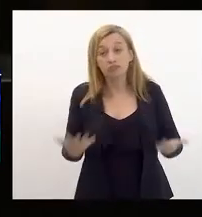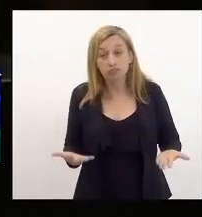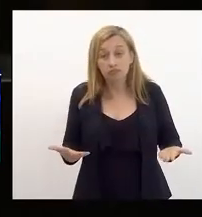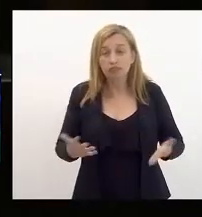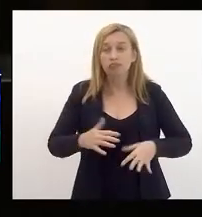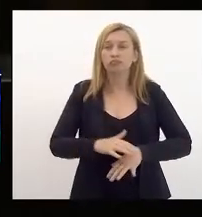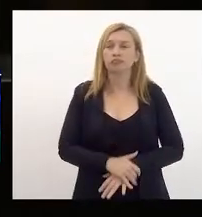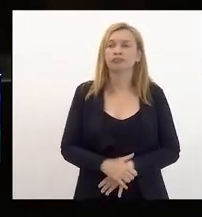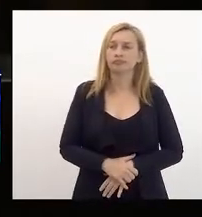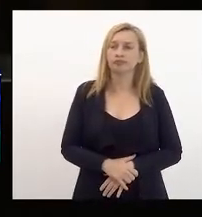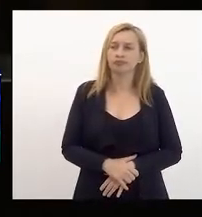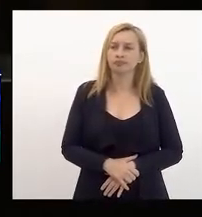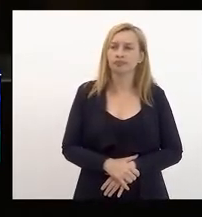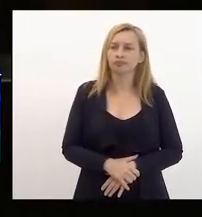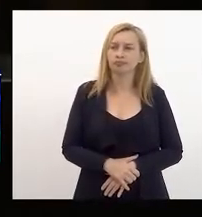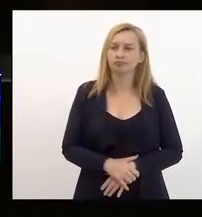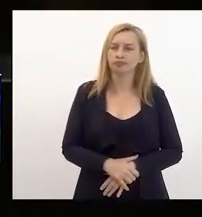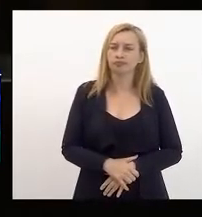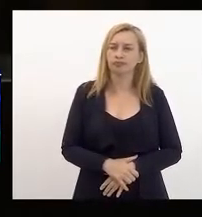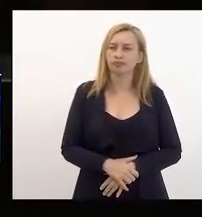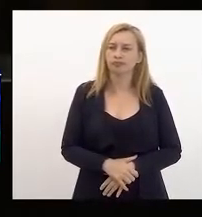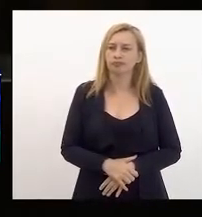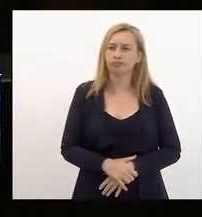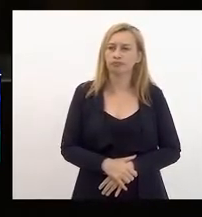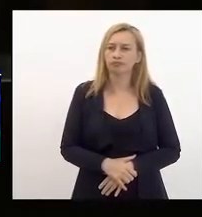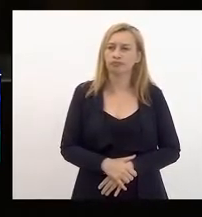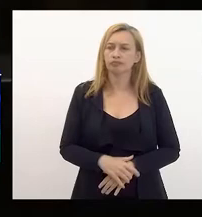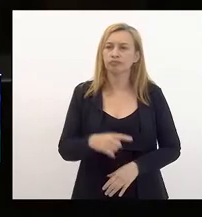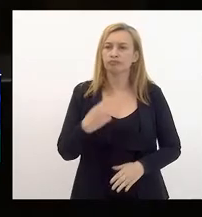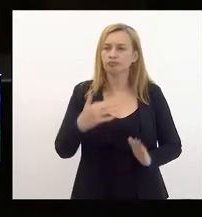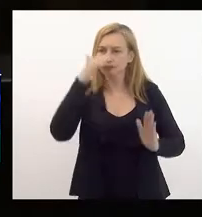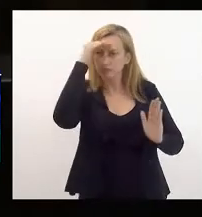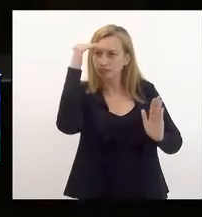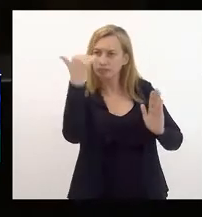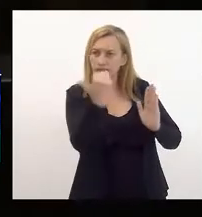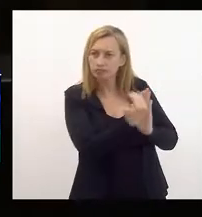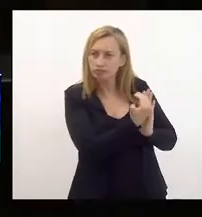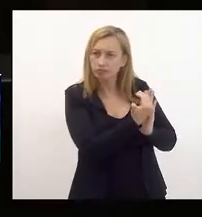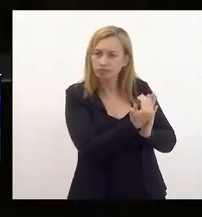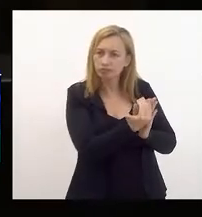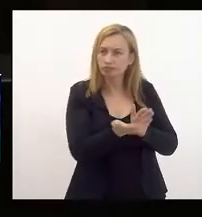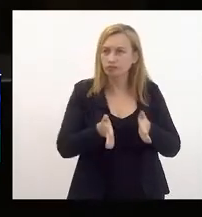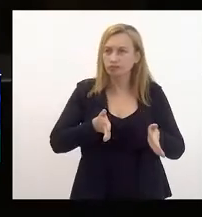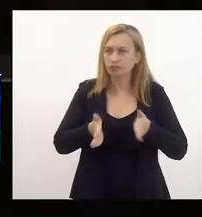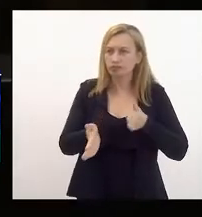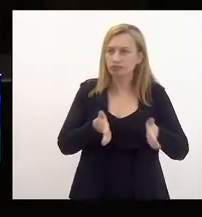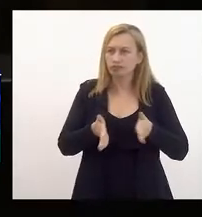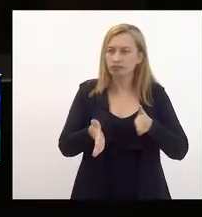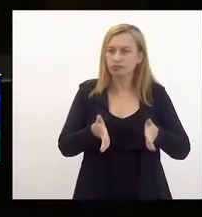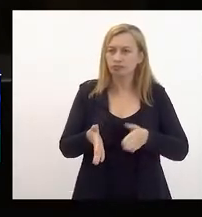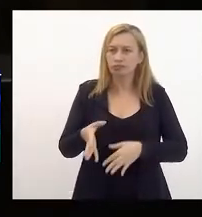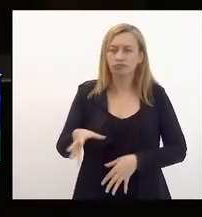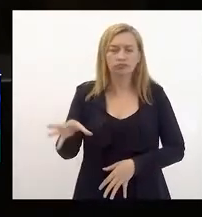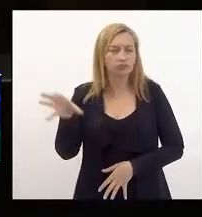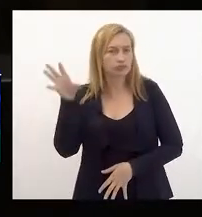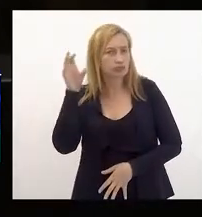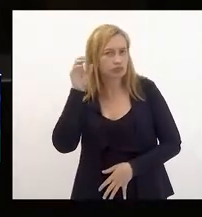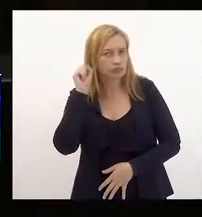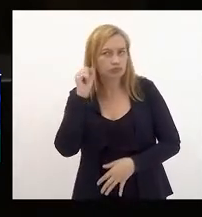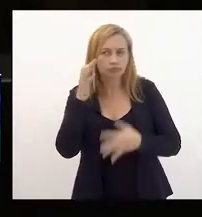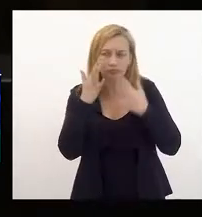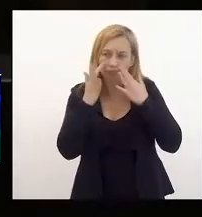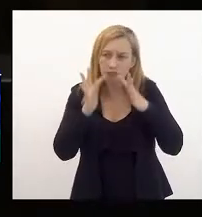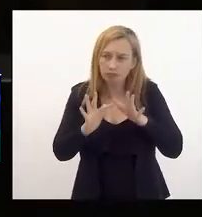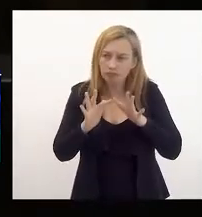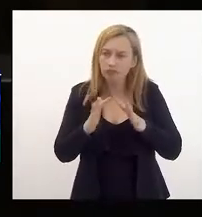Então, se a gente cumpre esta fase, a fase da escuta, então você passa a ter